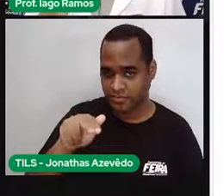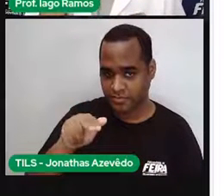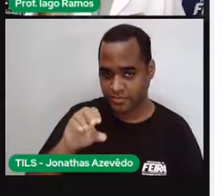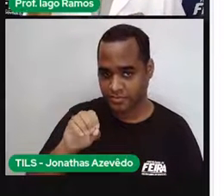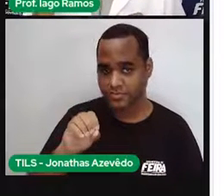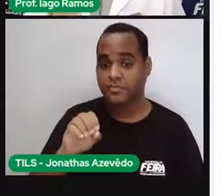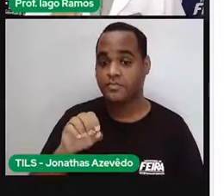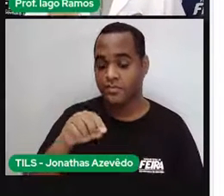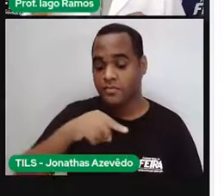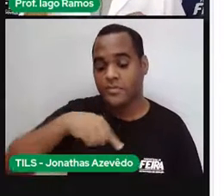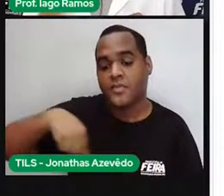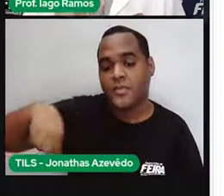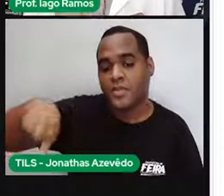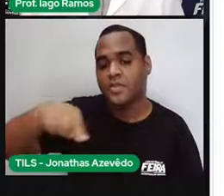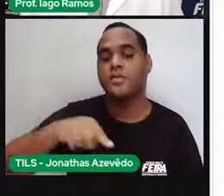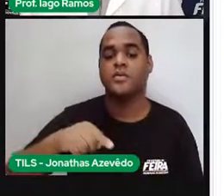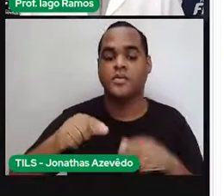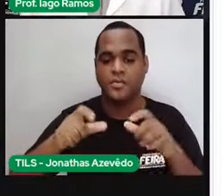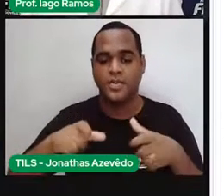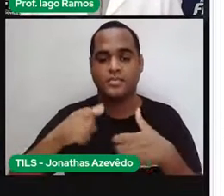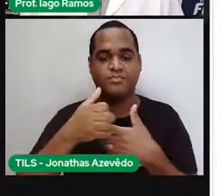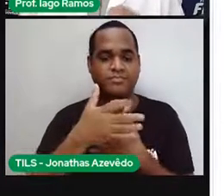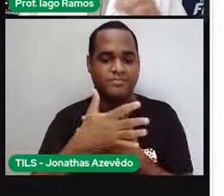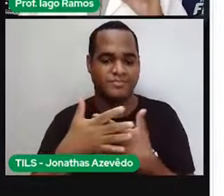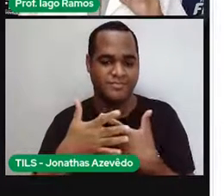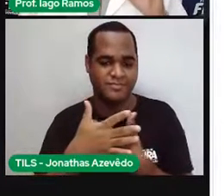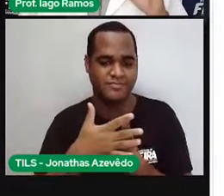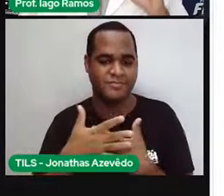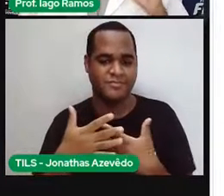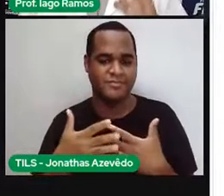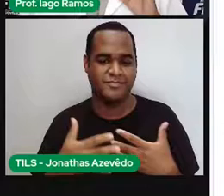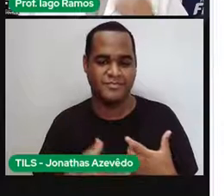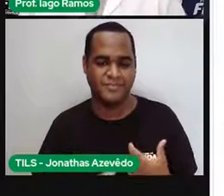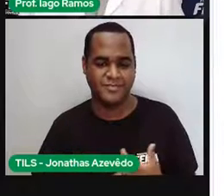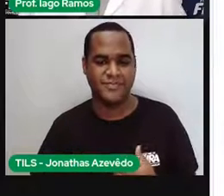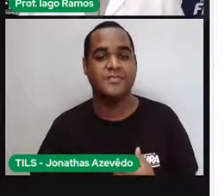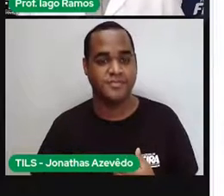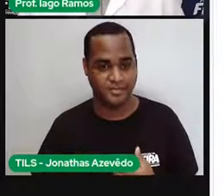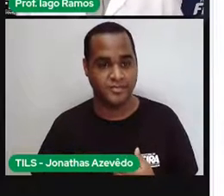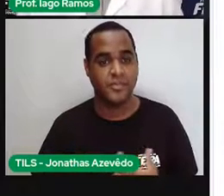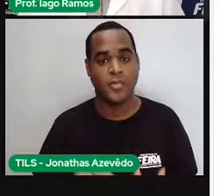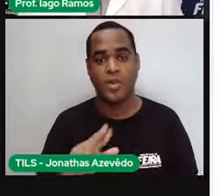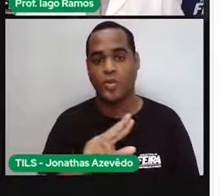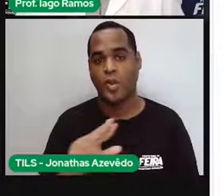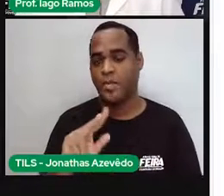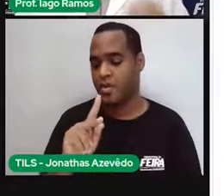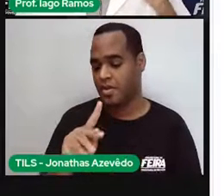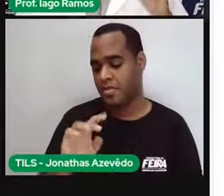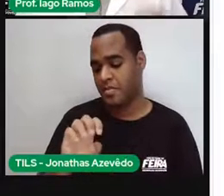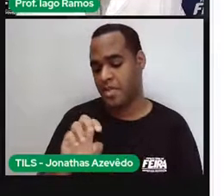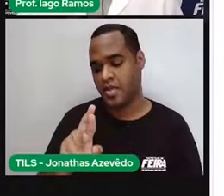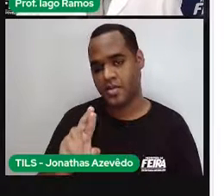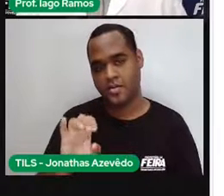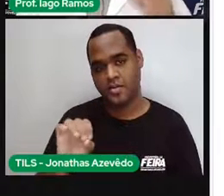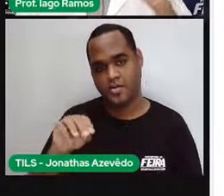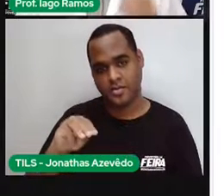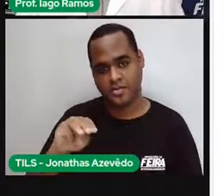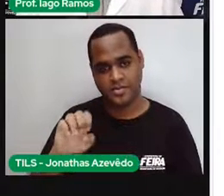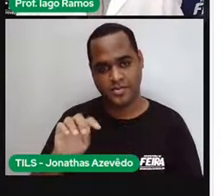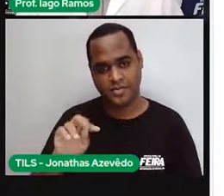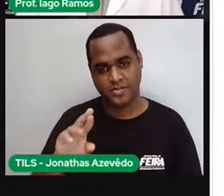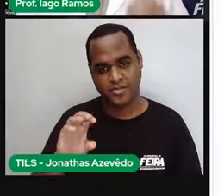e por isso, né, que o nome da coisa recebe o nome de perímetro, tá? Perímetro,